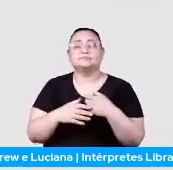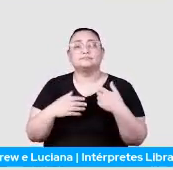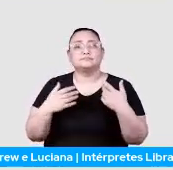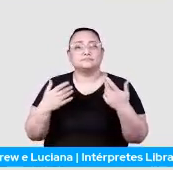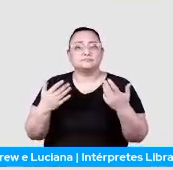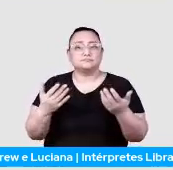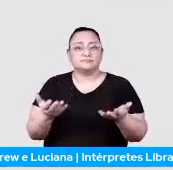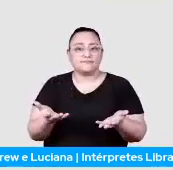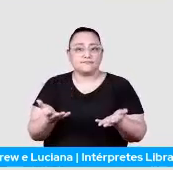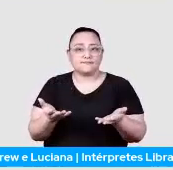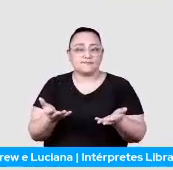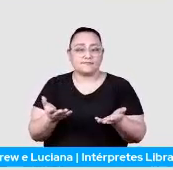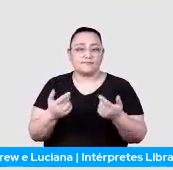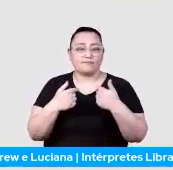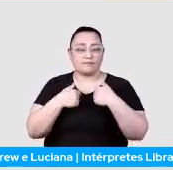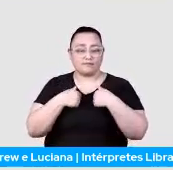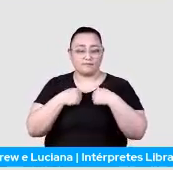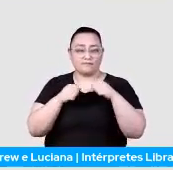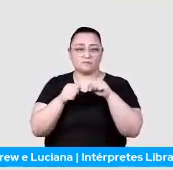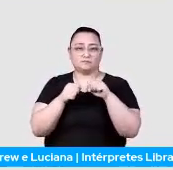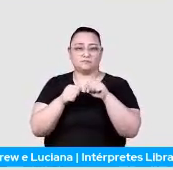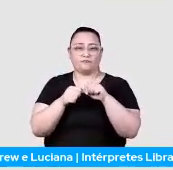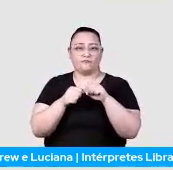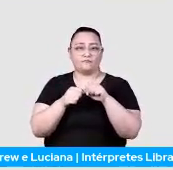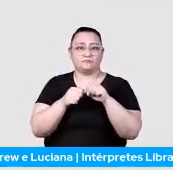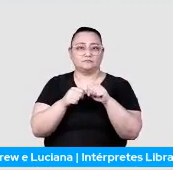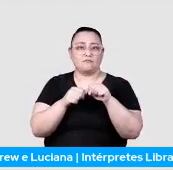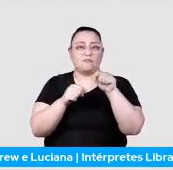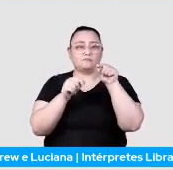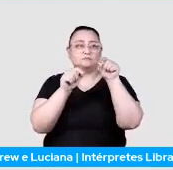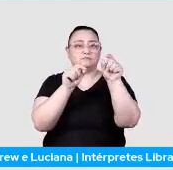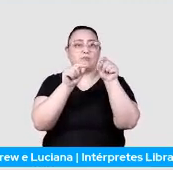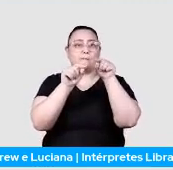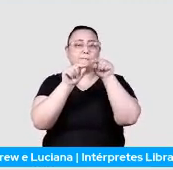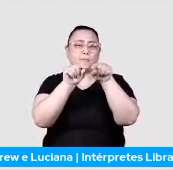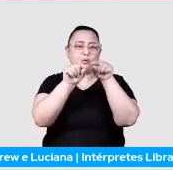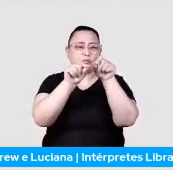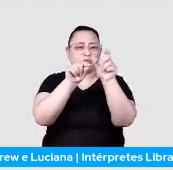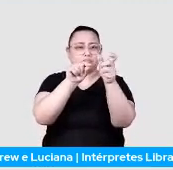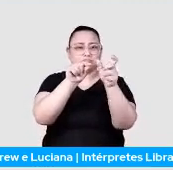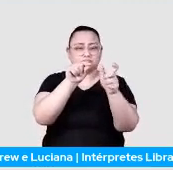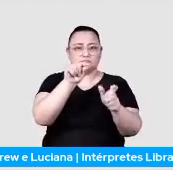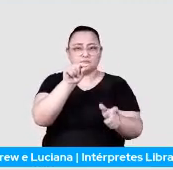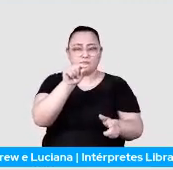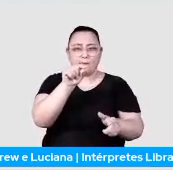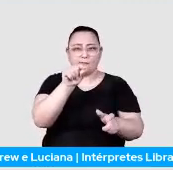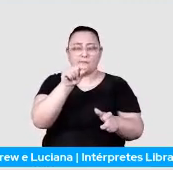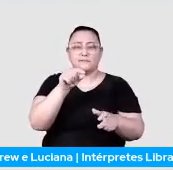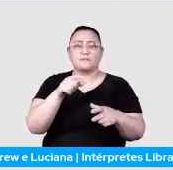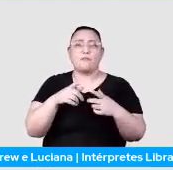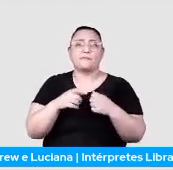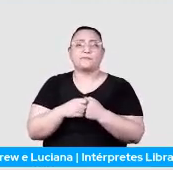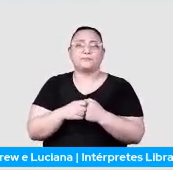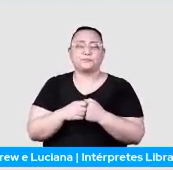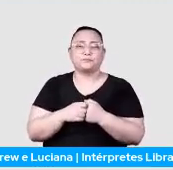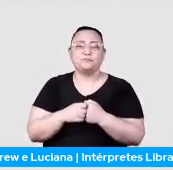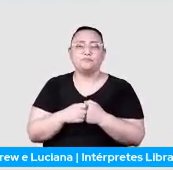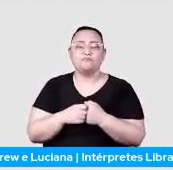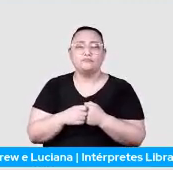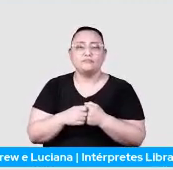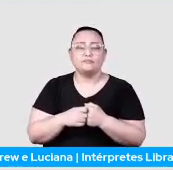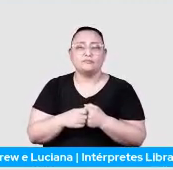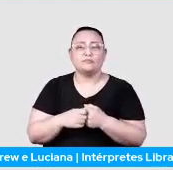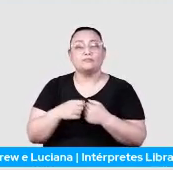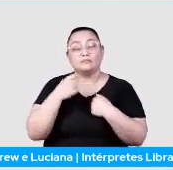E aí, para mim fazer a extensão dessa... Para mim estender a minha aplicação para uma extensão, eu tenho